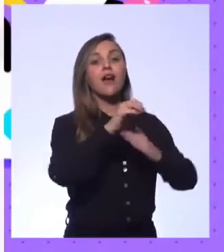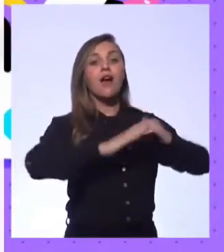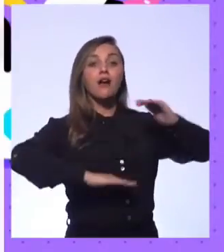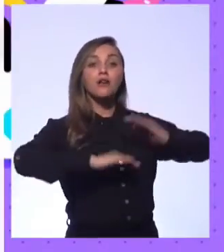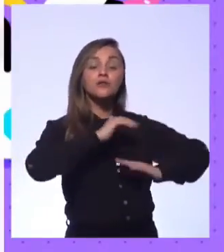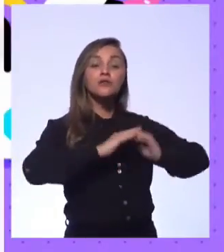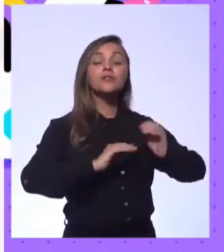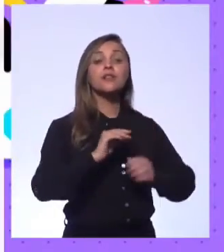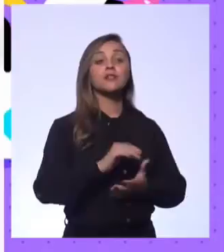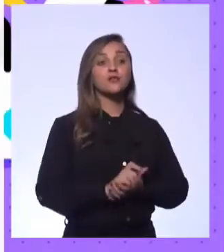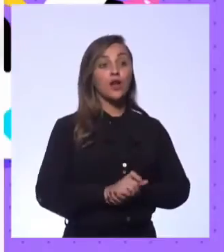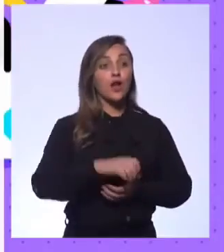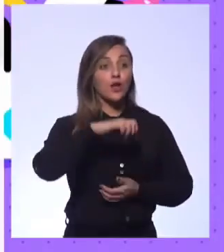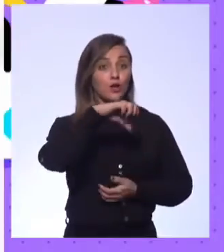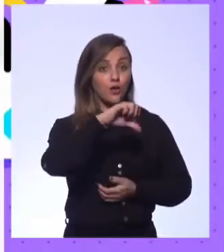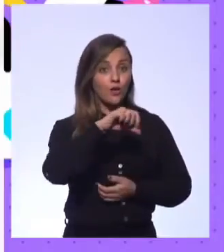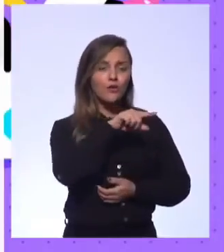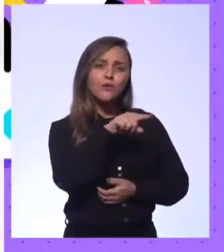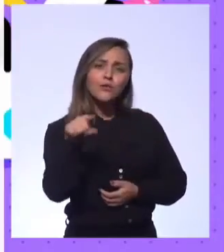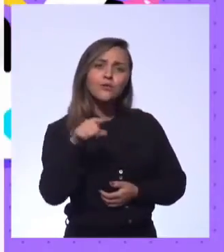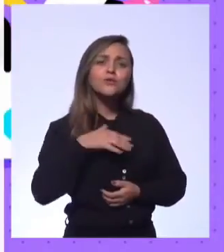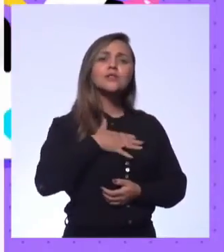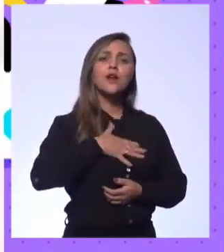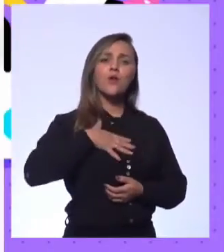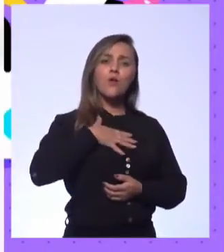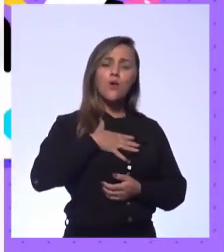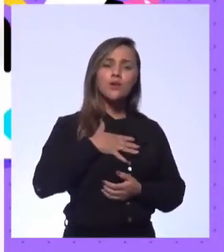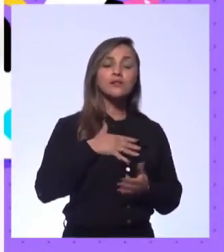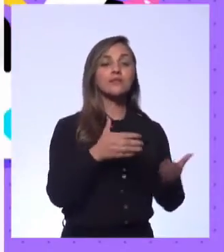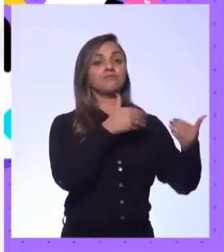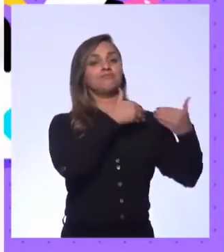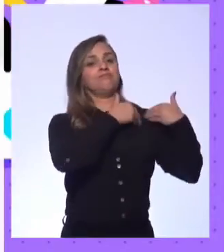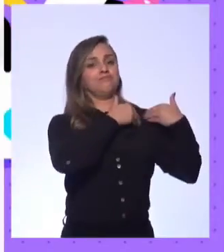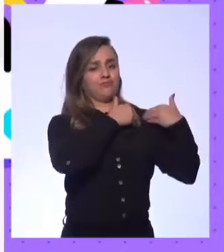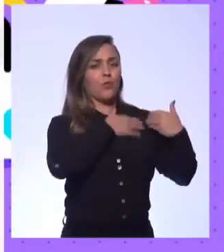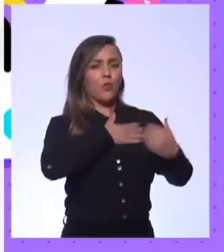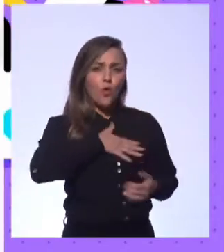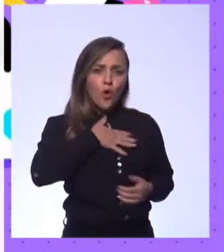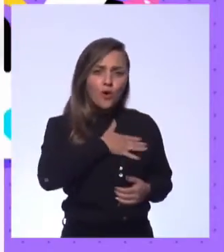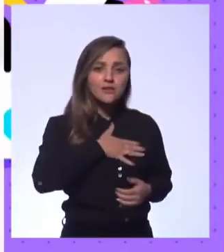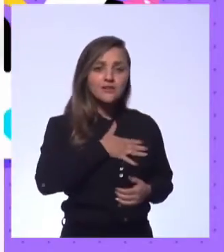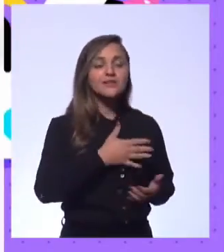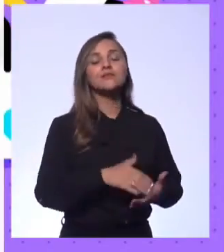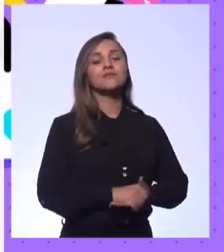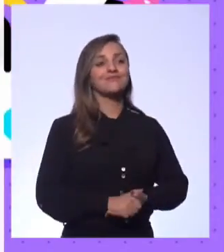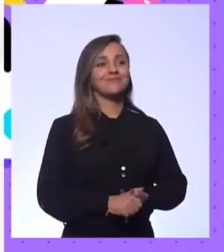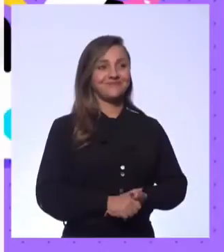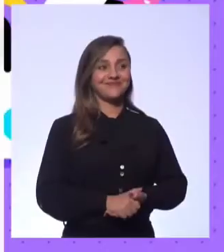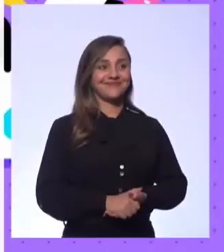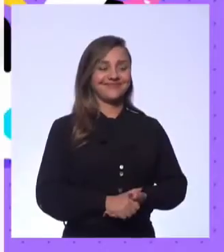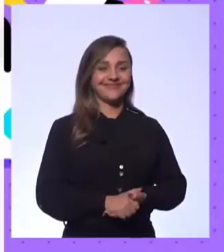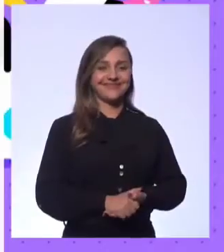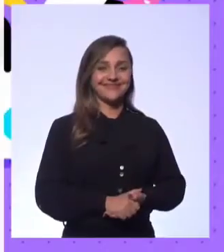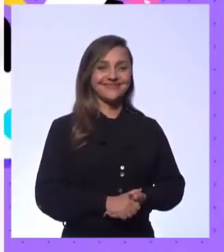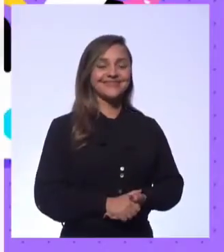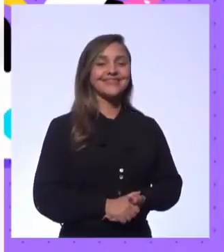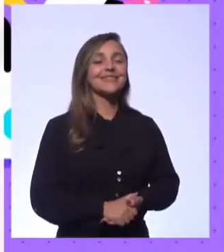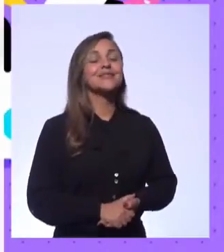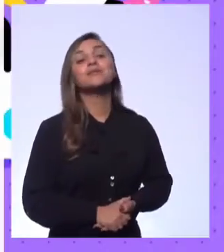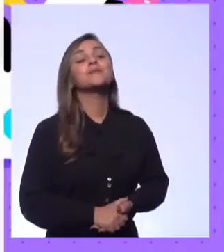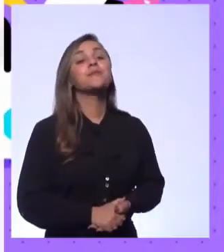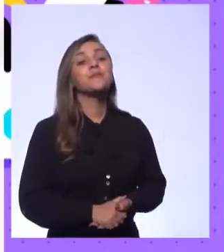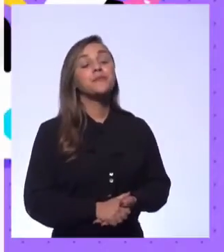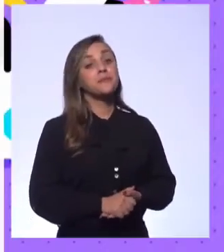Nove, você gosta de assumir responsabilidades? Agora, vamos lá. Vixe, nessa época, é